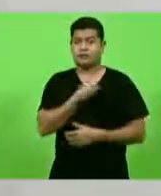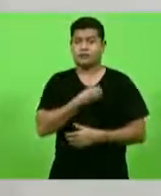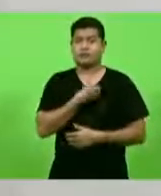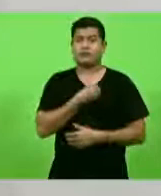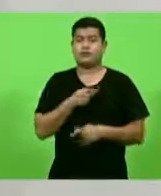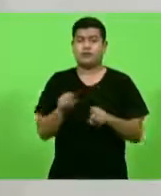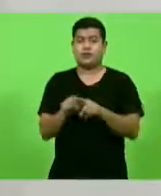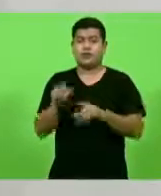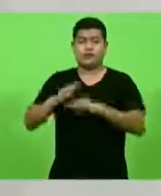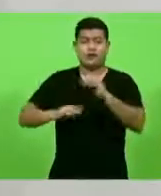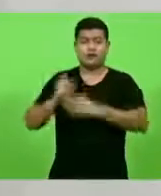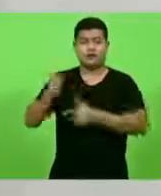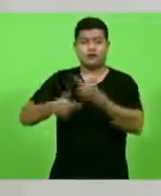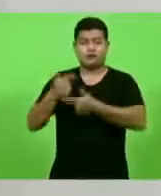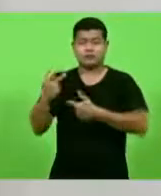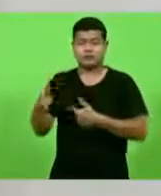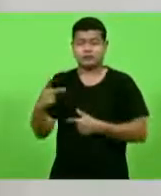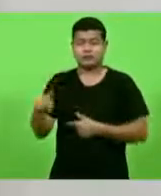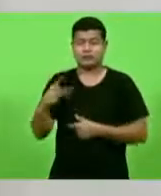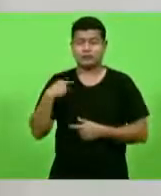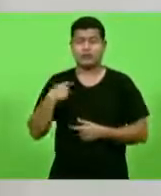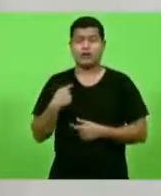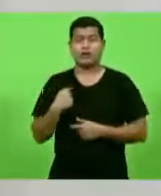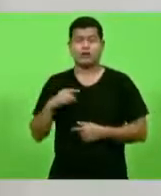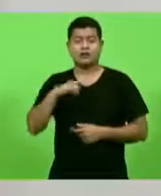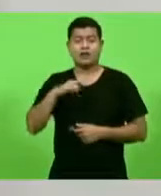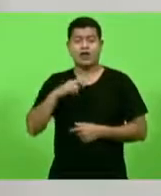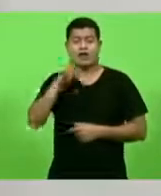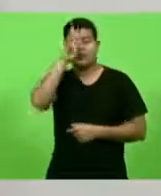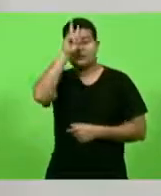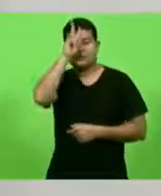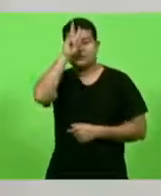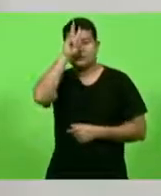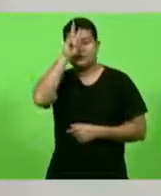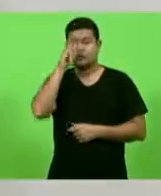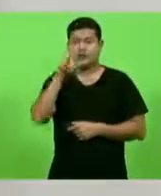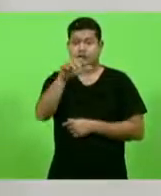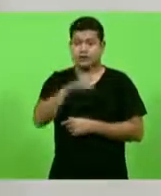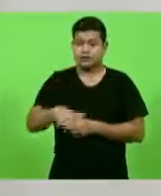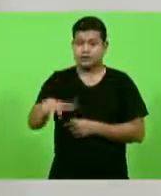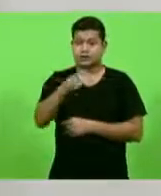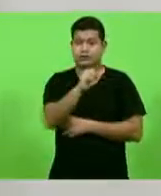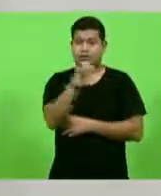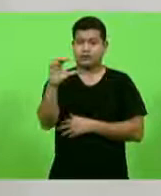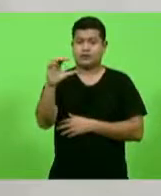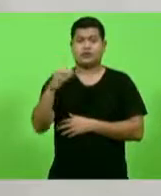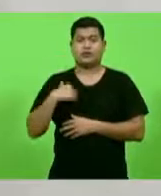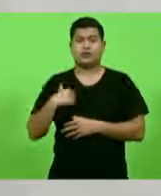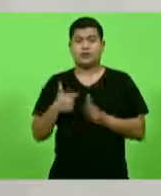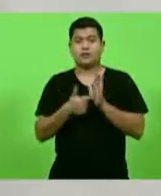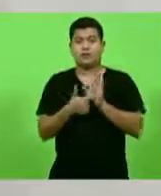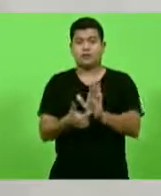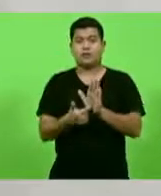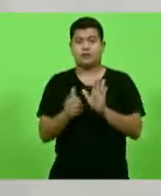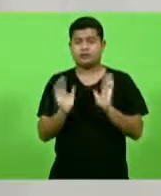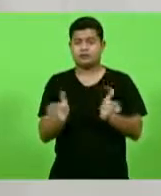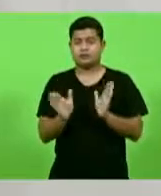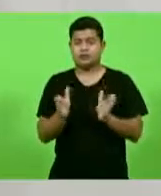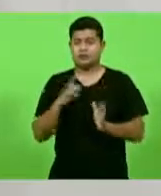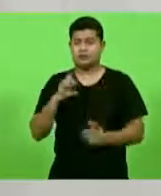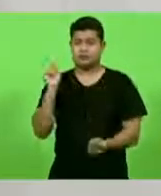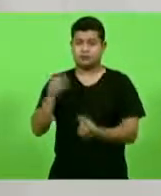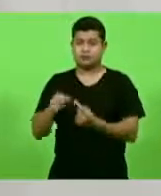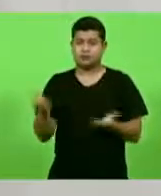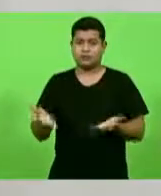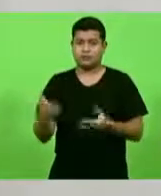da grade curricular da Rede Educacional de Santa Catarina. Uma indicação com esse objetivo será